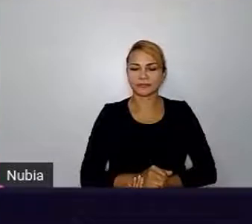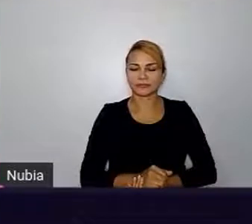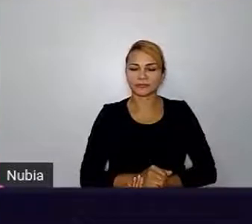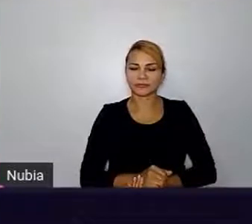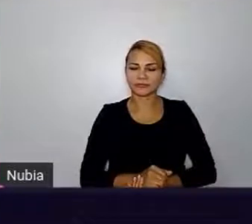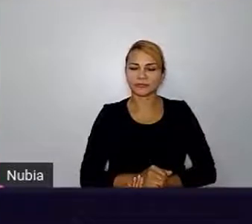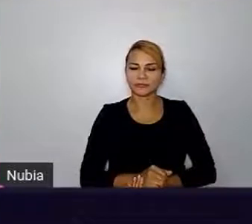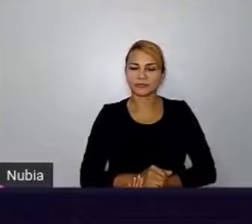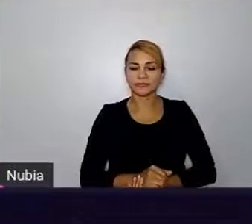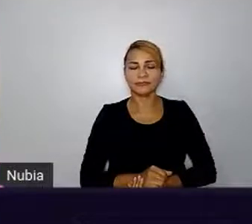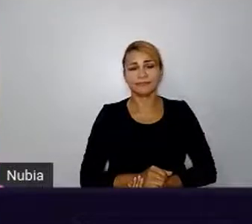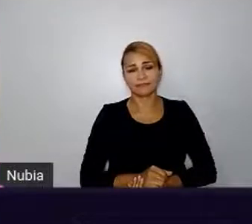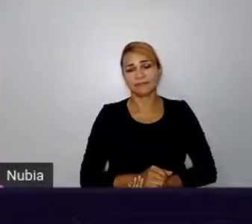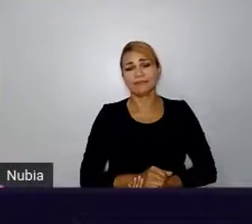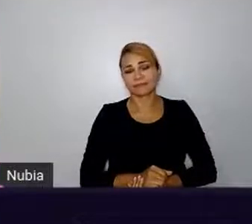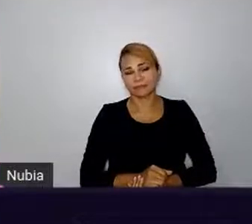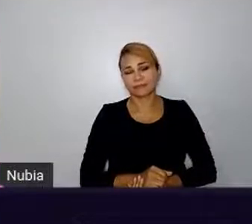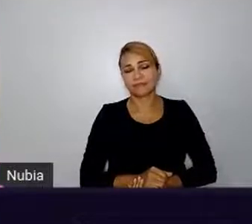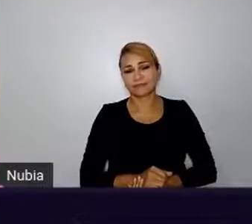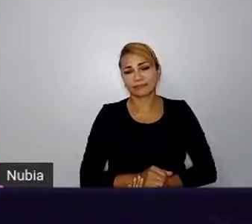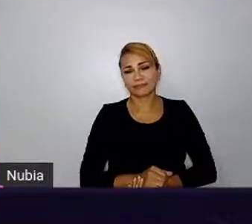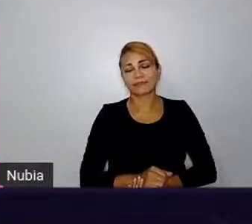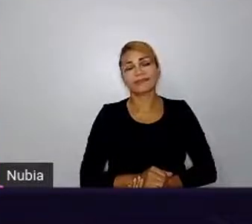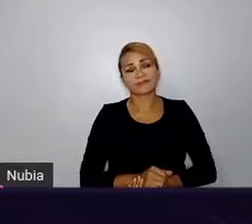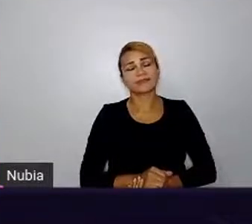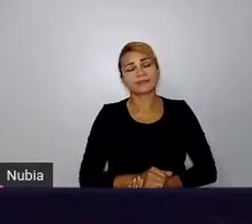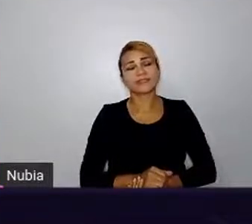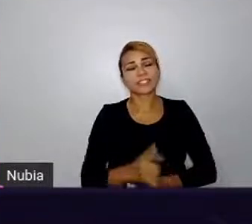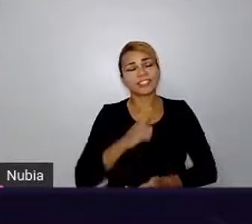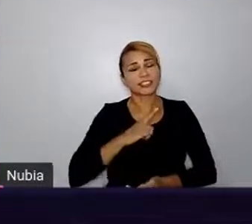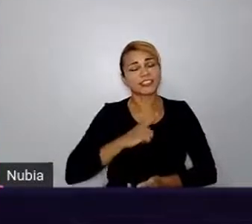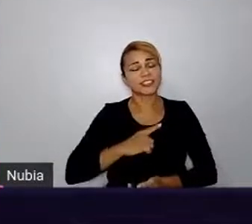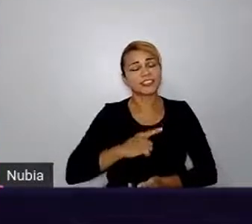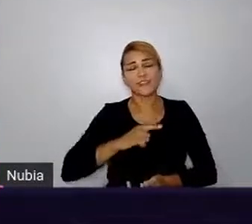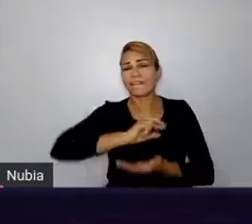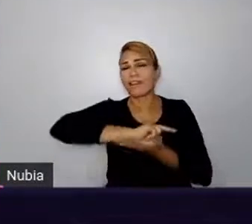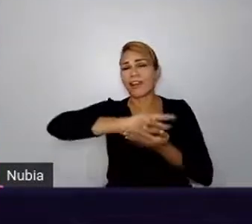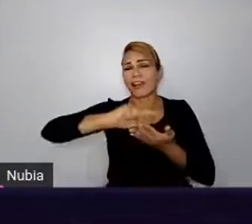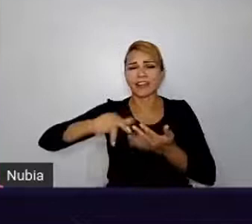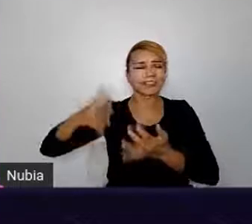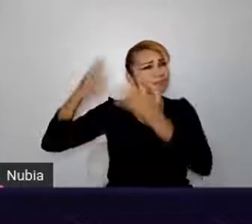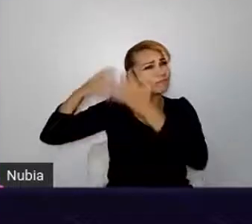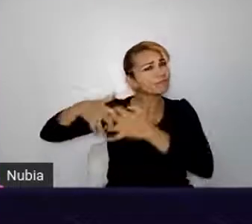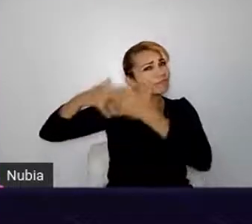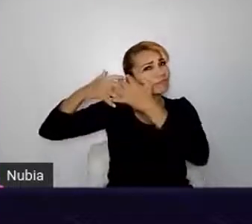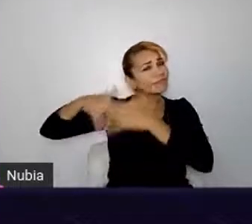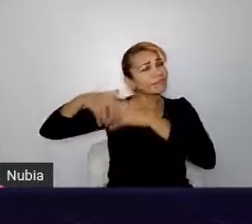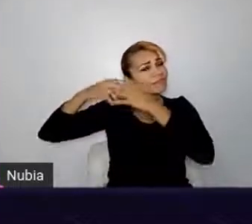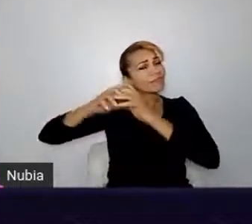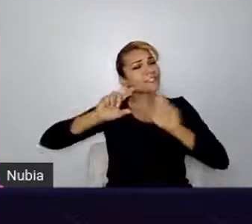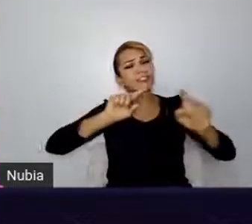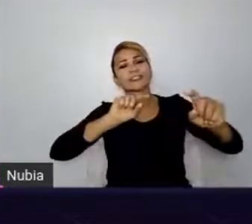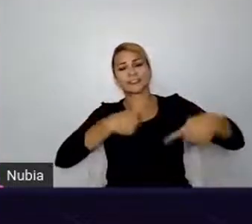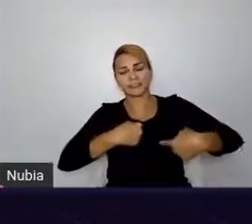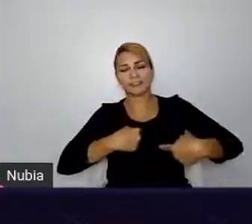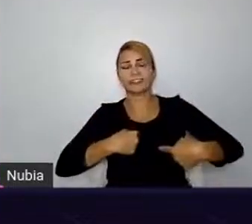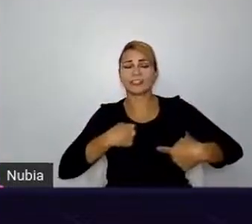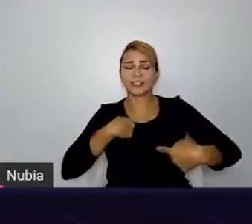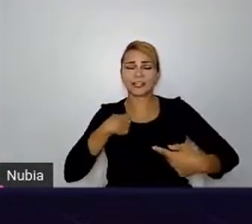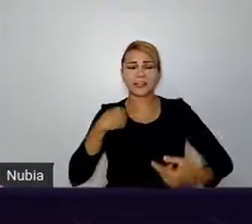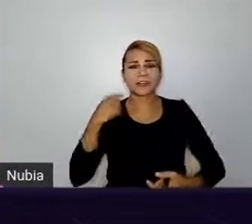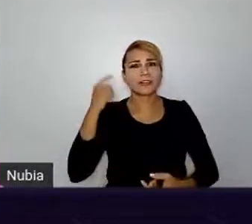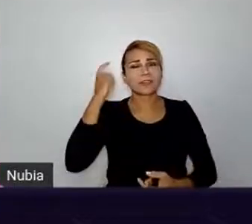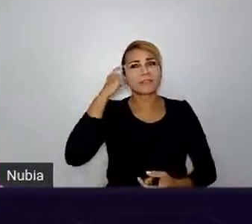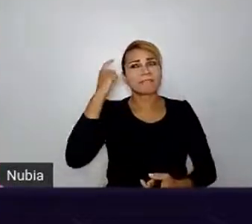Enfim, eu tive várias identificações com você ali na sua história e isso me tirou um pouquinho do chão que eu já estou